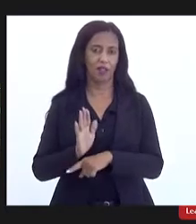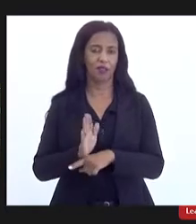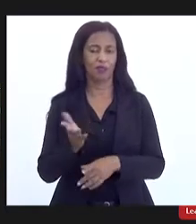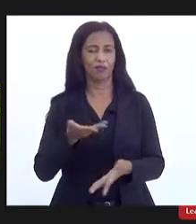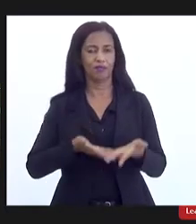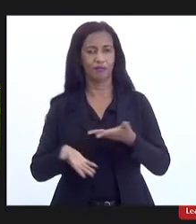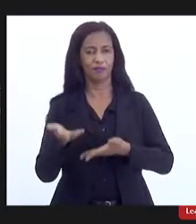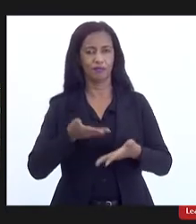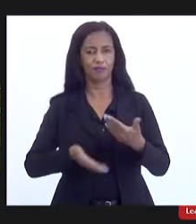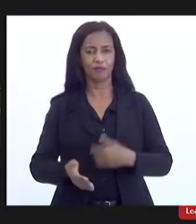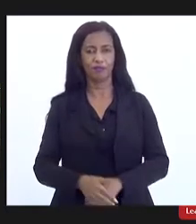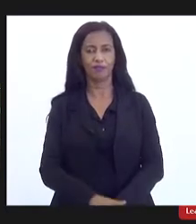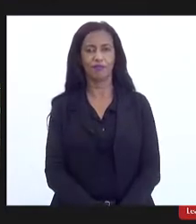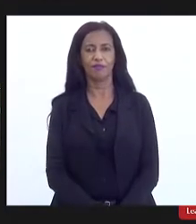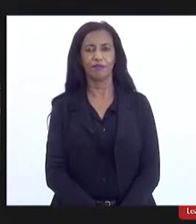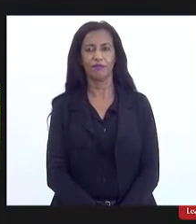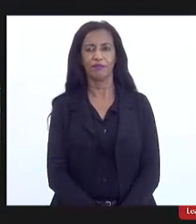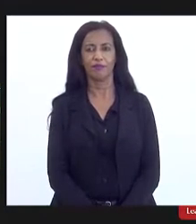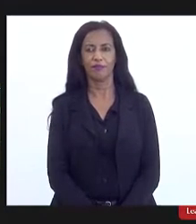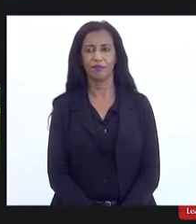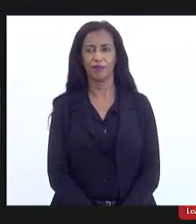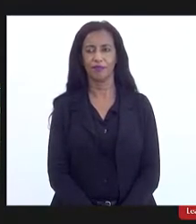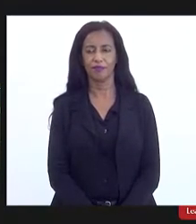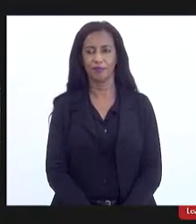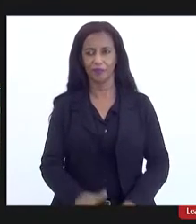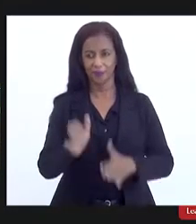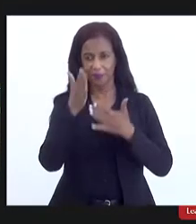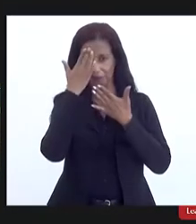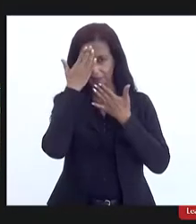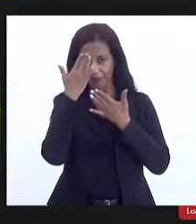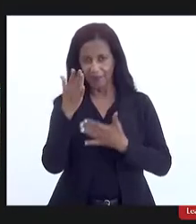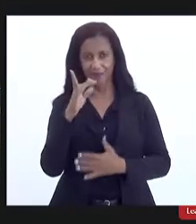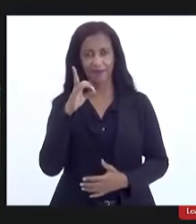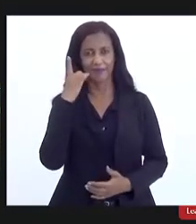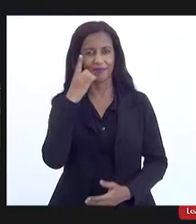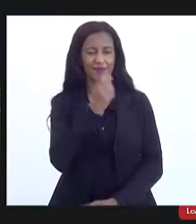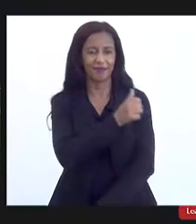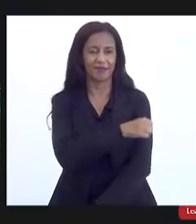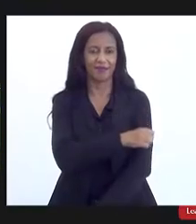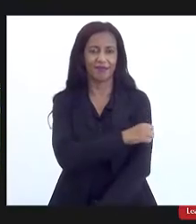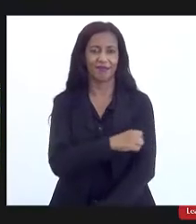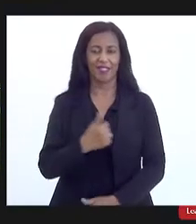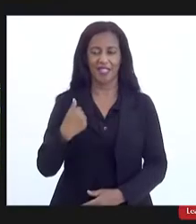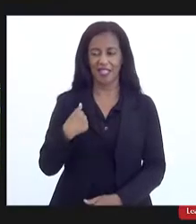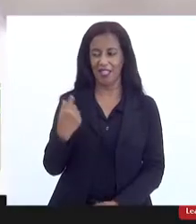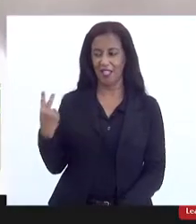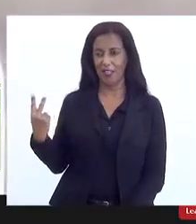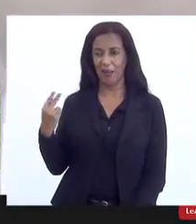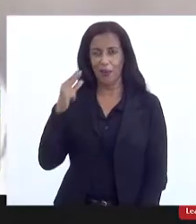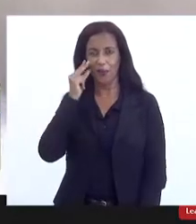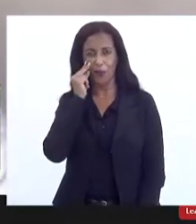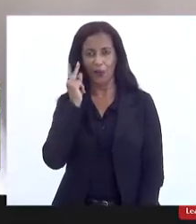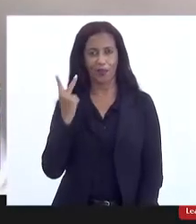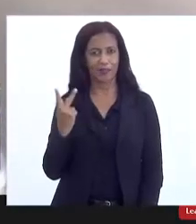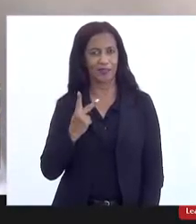participando. Obrigada, deputada enfermeira Regiane. Então, estamos aqui eu e deputada Mônica Francisco dividindo